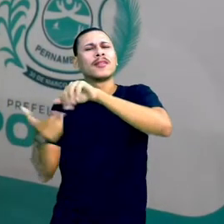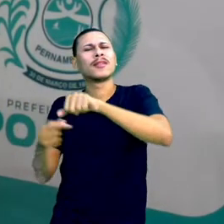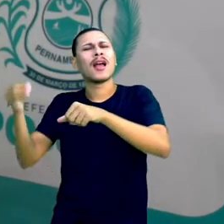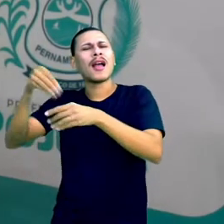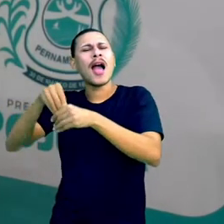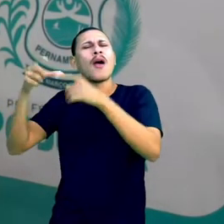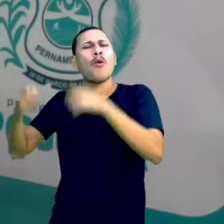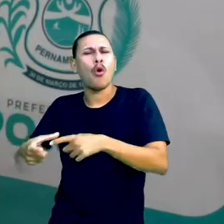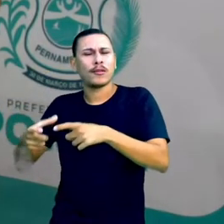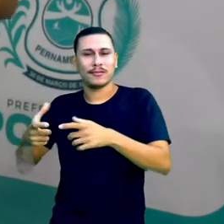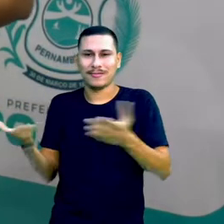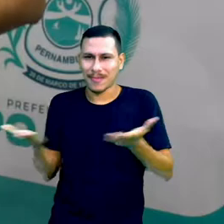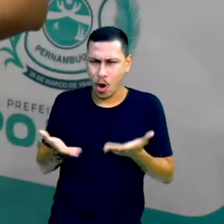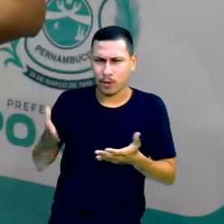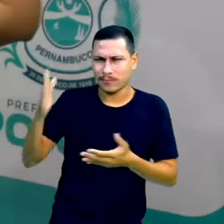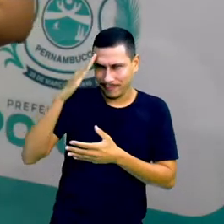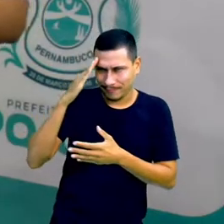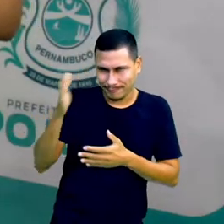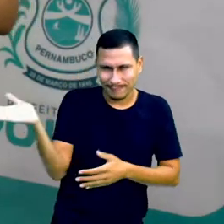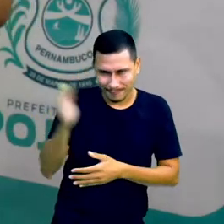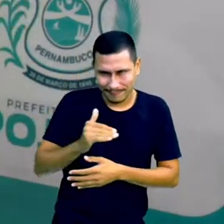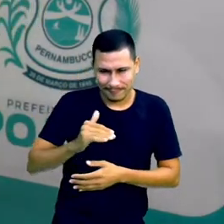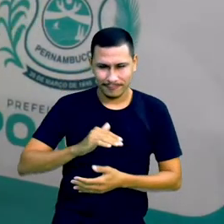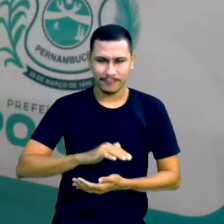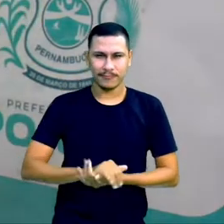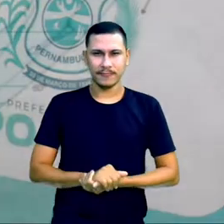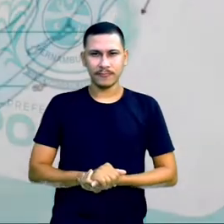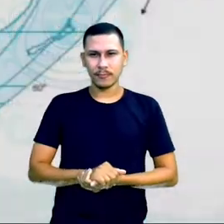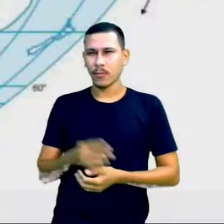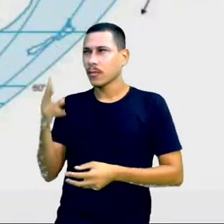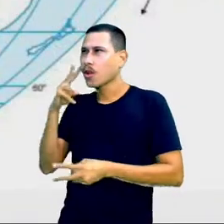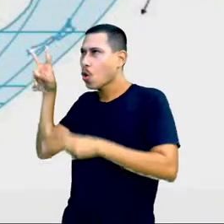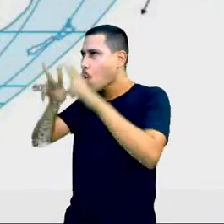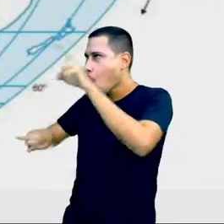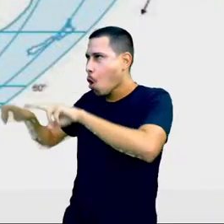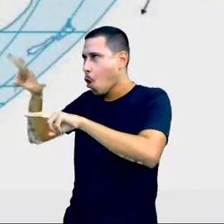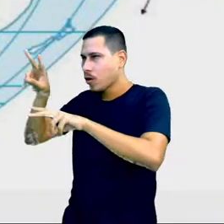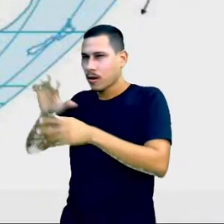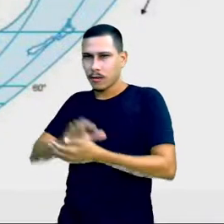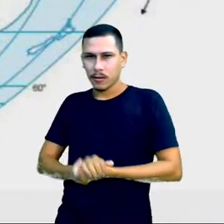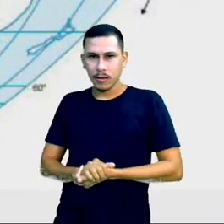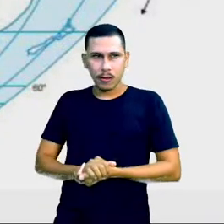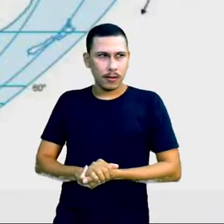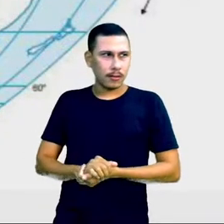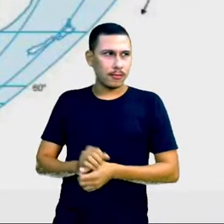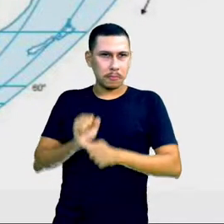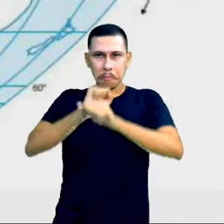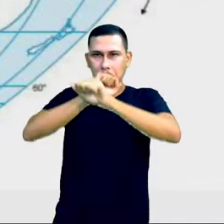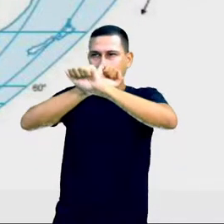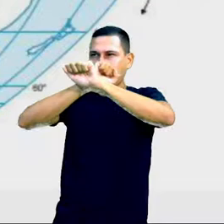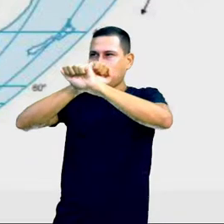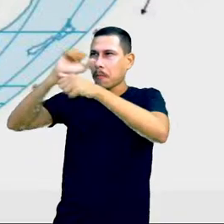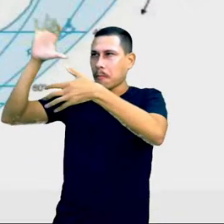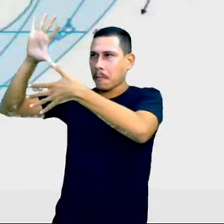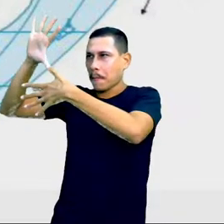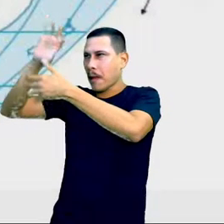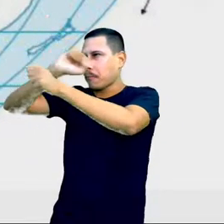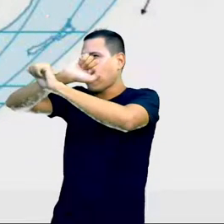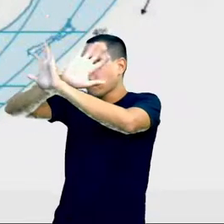Vamos mostrar agora. Aqui, a gente tem aqui um planisfério, onde a gente mostra